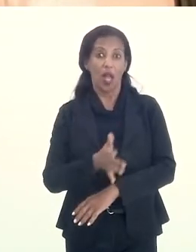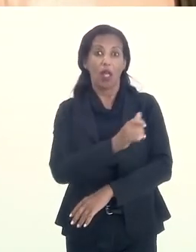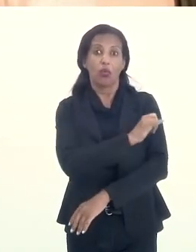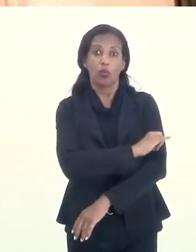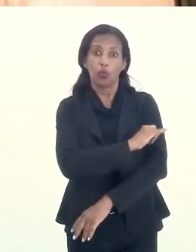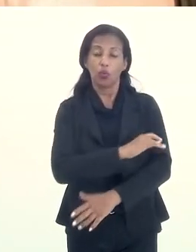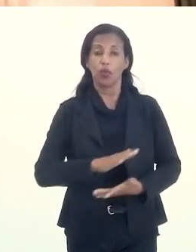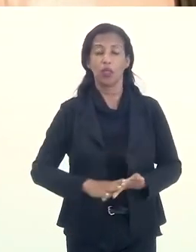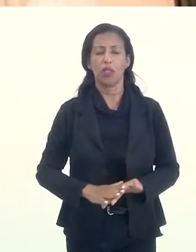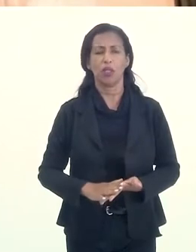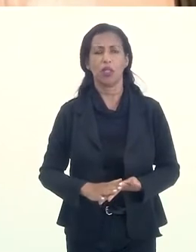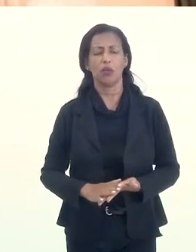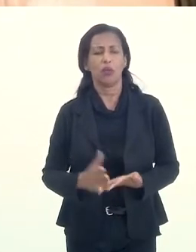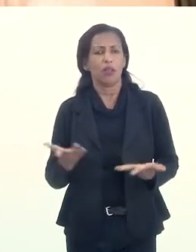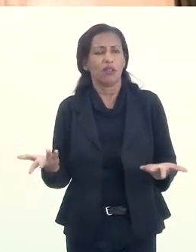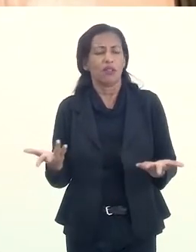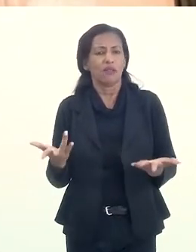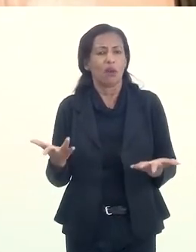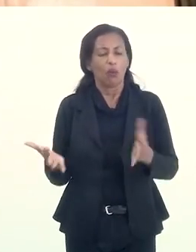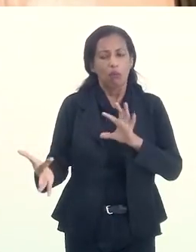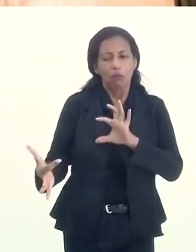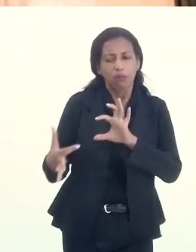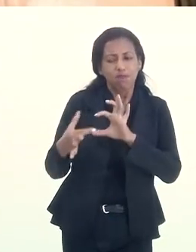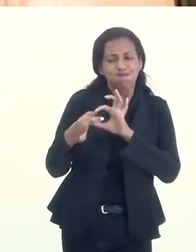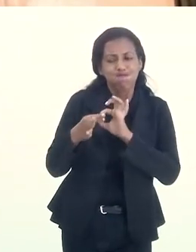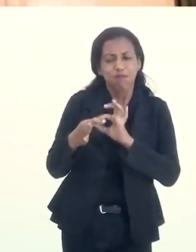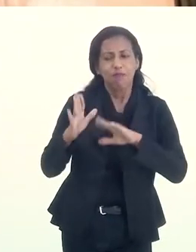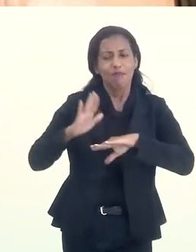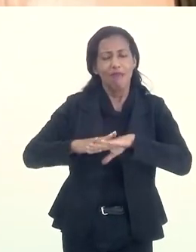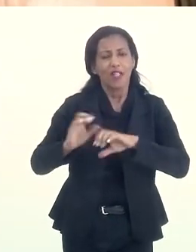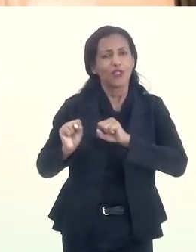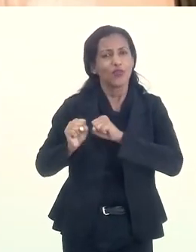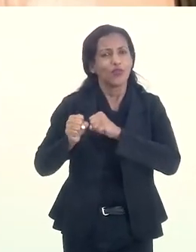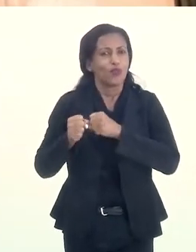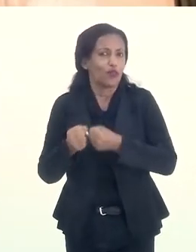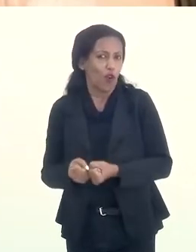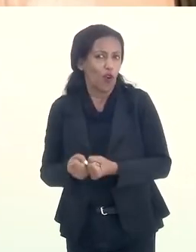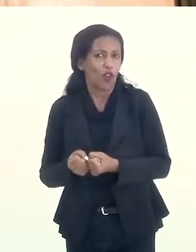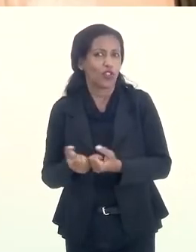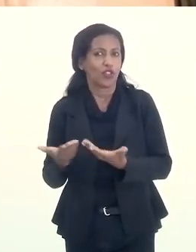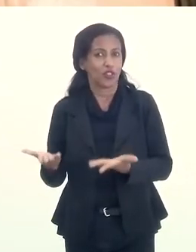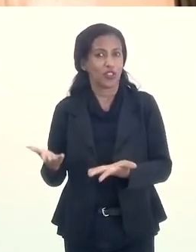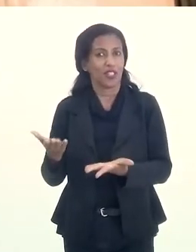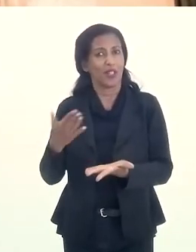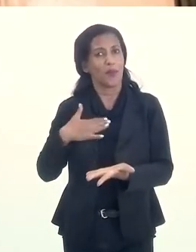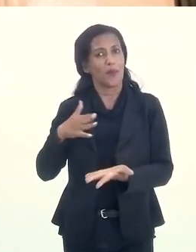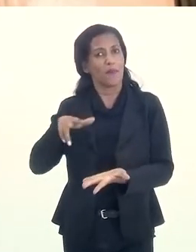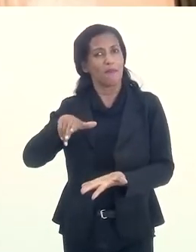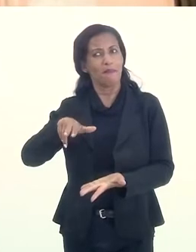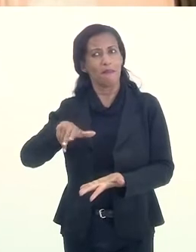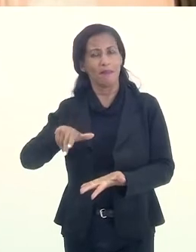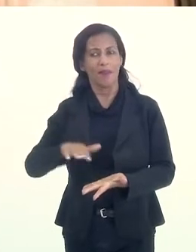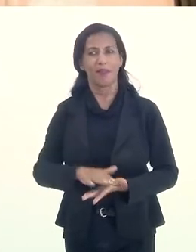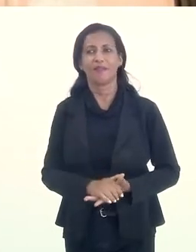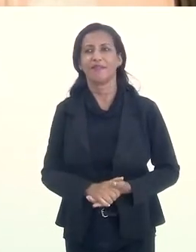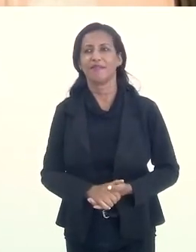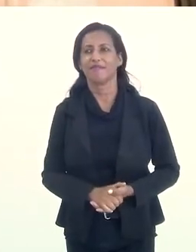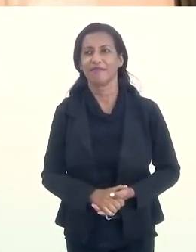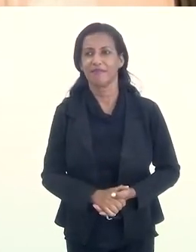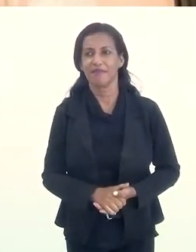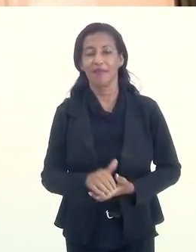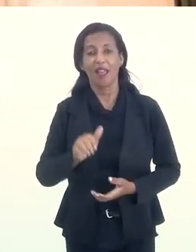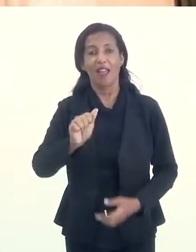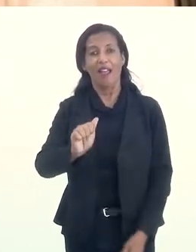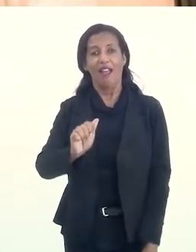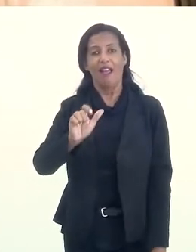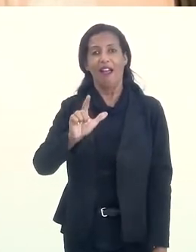Janeiro. De modo que era inevitável que os meus laços mais fortes fossem com o Alquimano. Era esse o nome